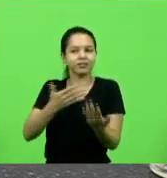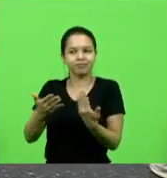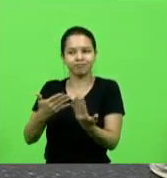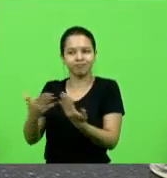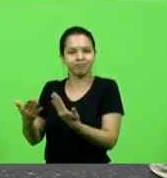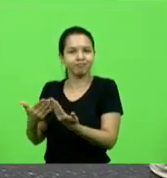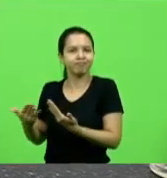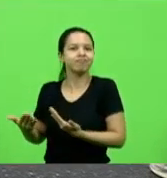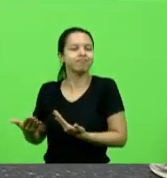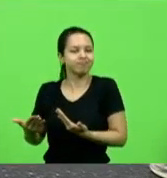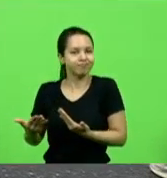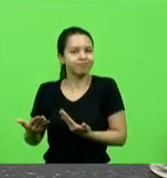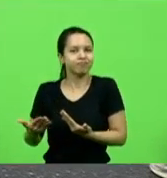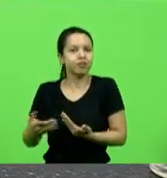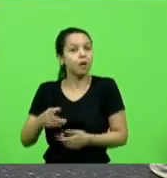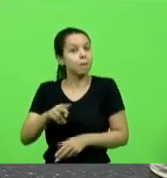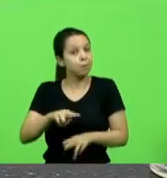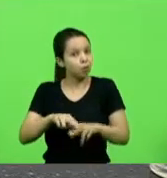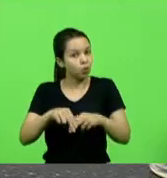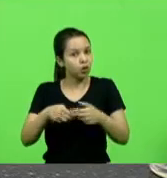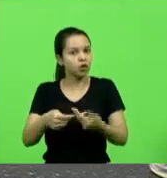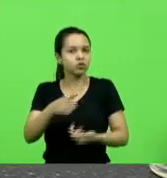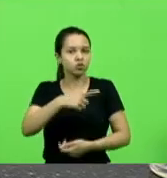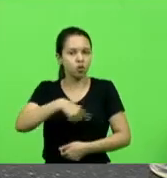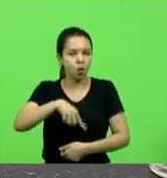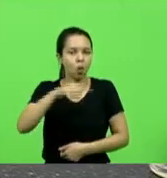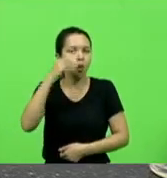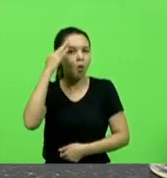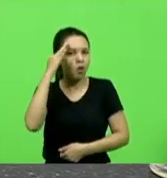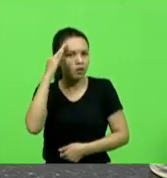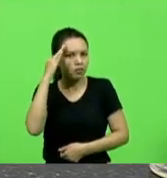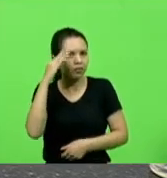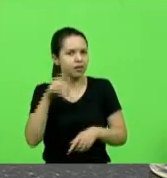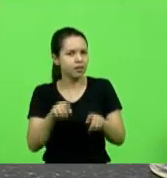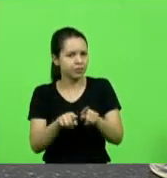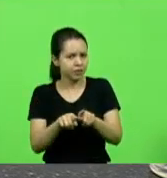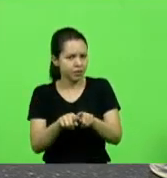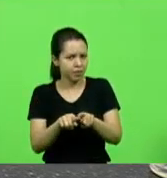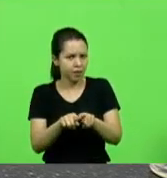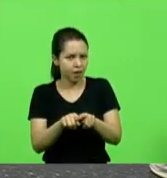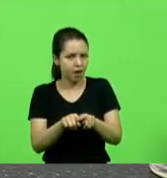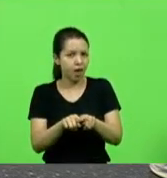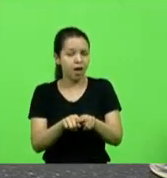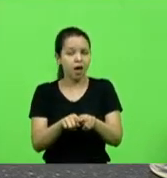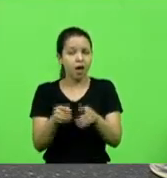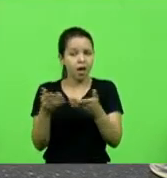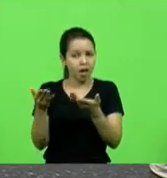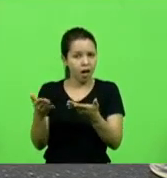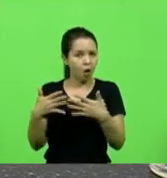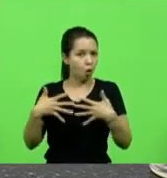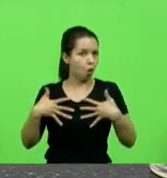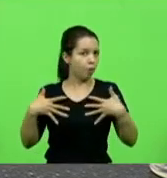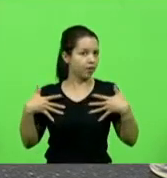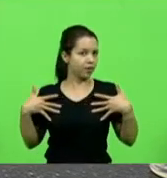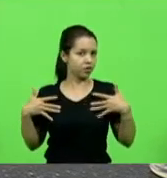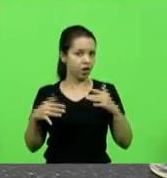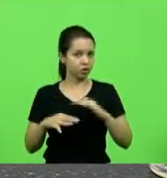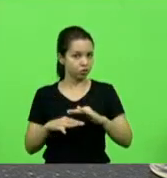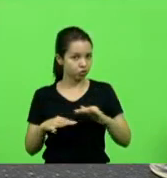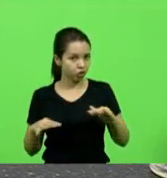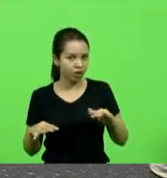entendemos também de que não apenas no sentido de homenageá-lo mas para fazer